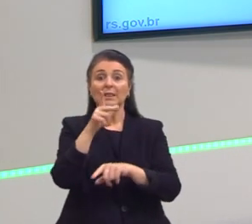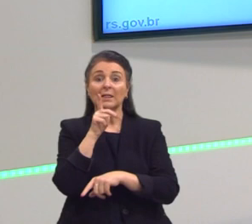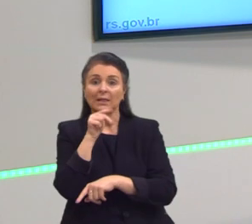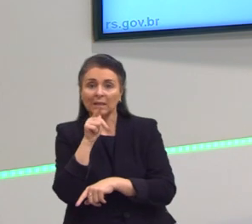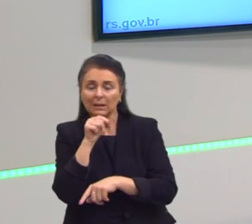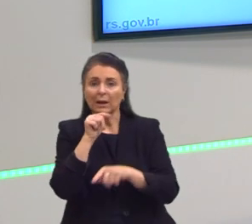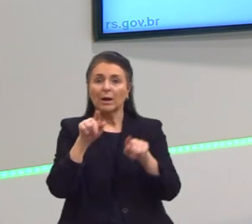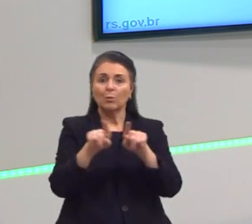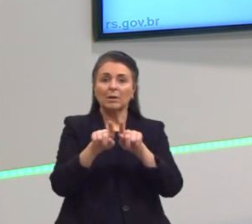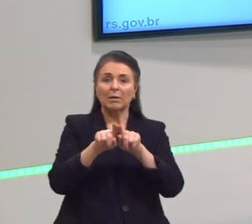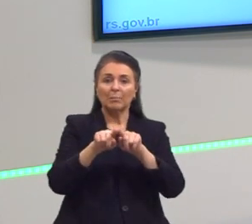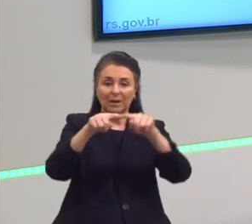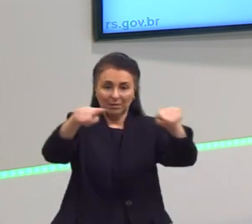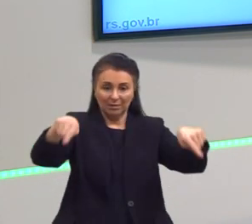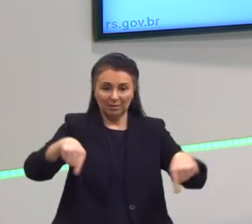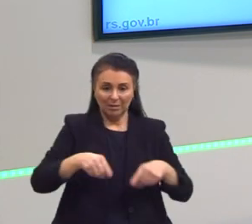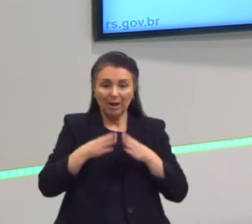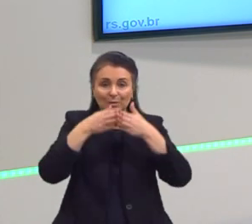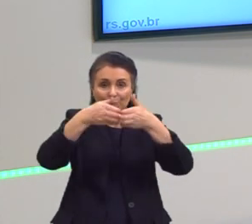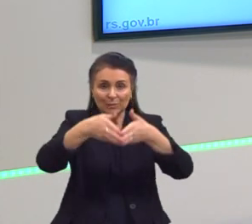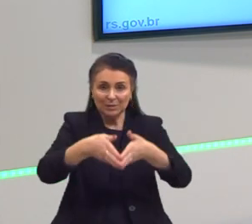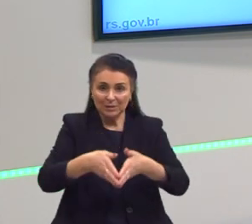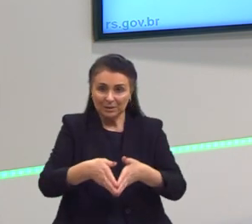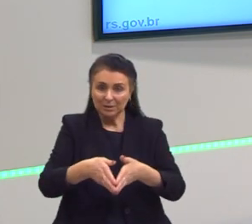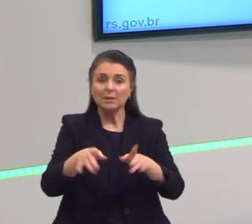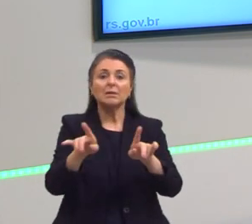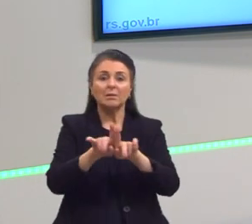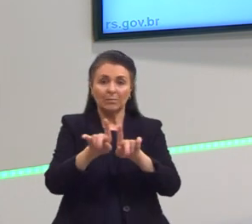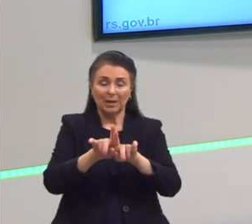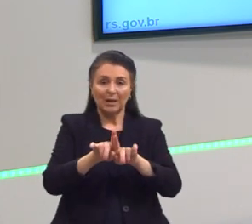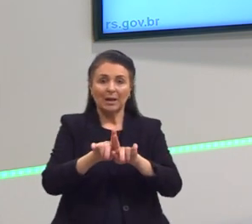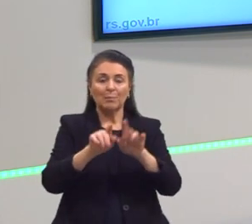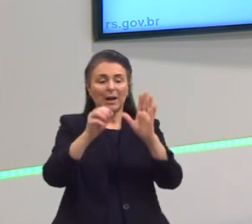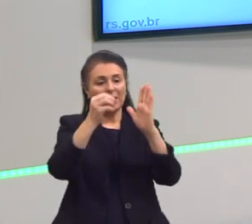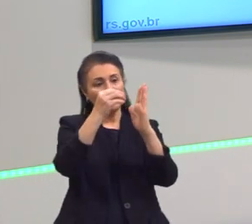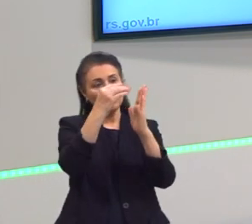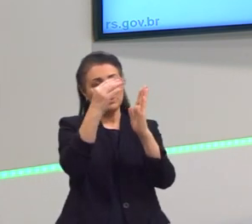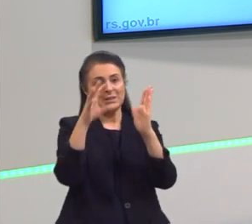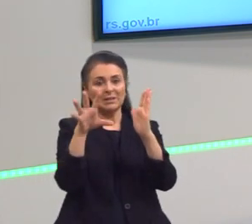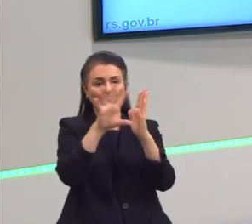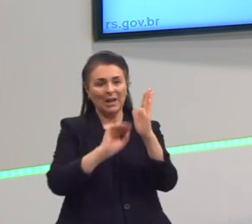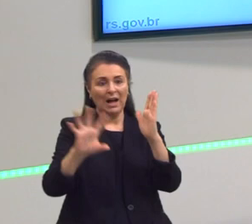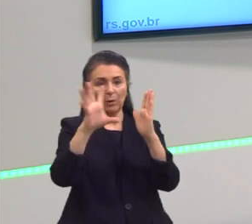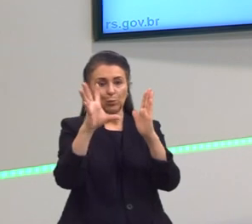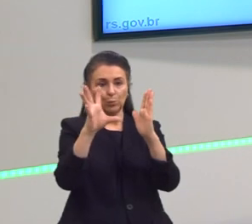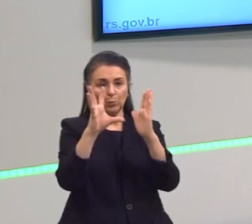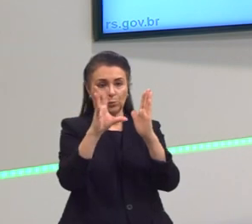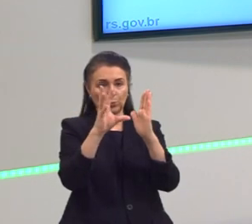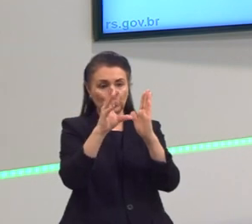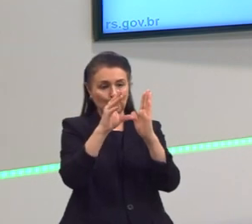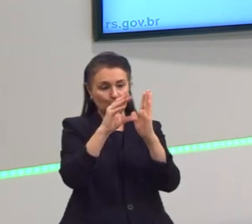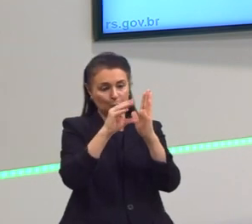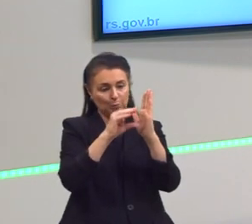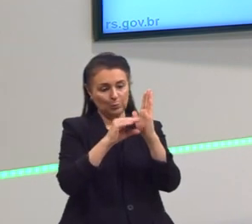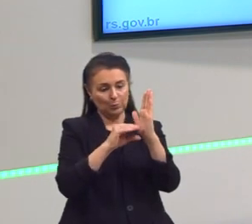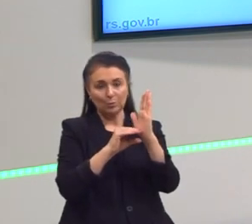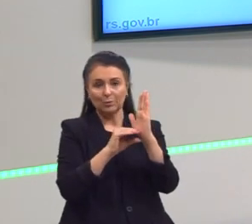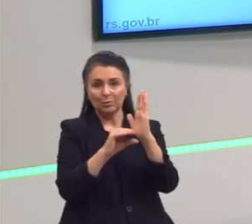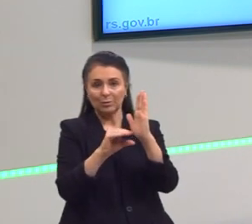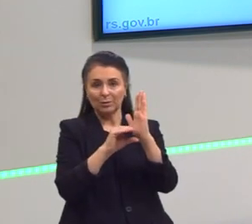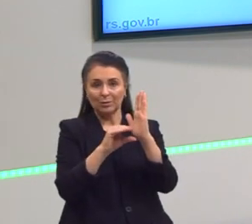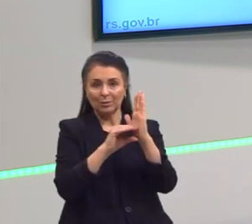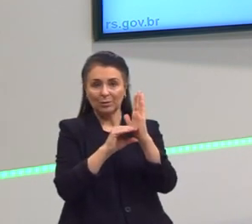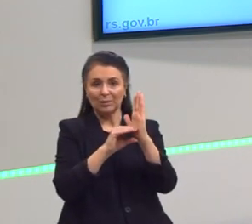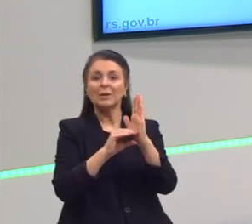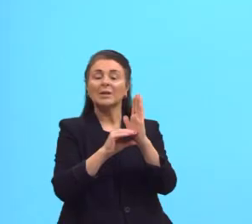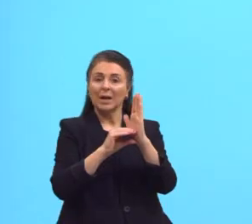para que essas suspensões que estão na água, elas se juntem, formando flocos maiores, partículas